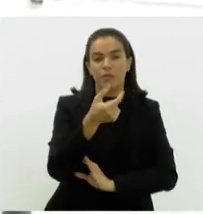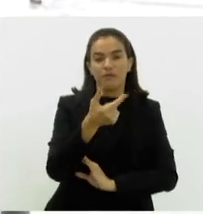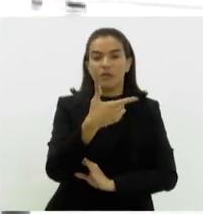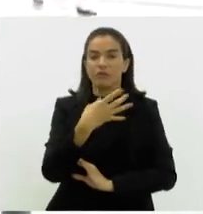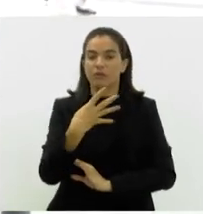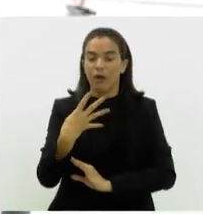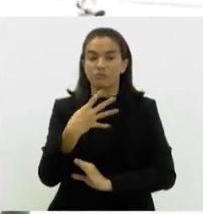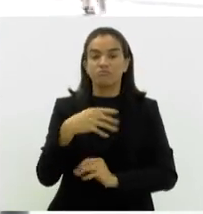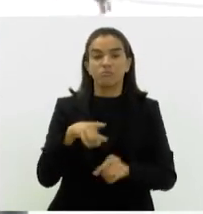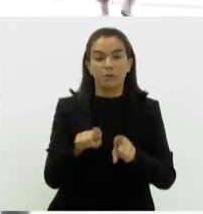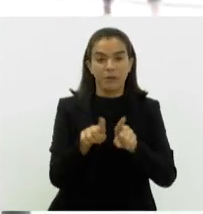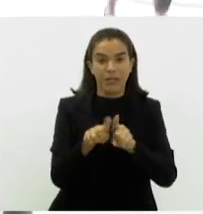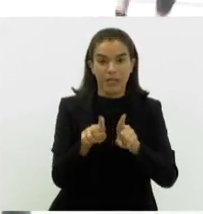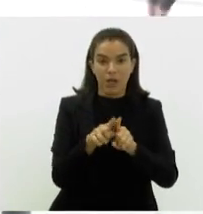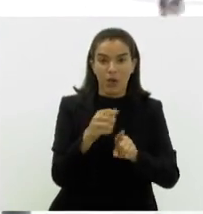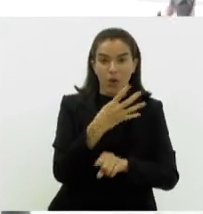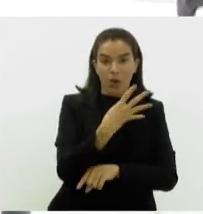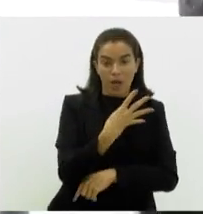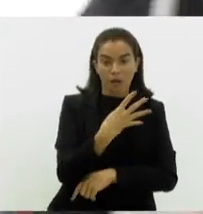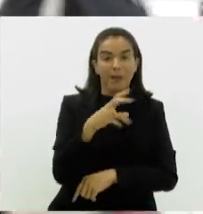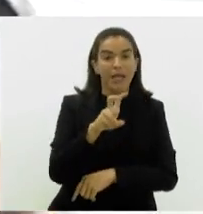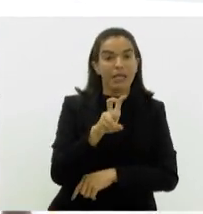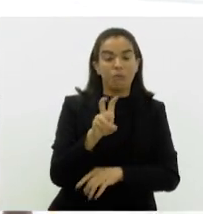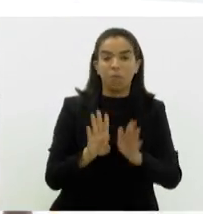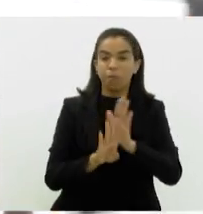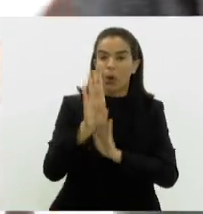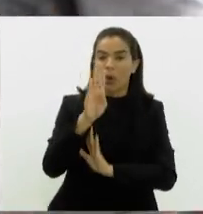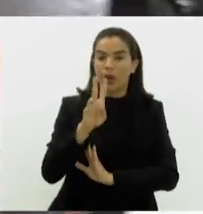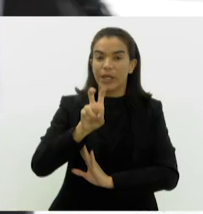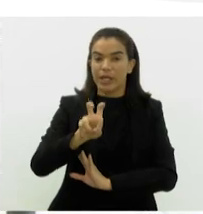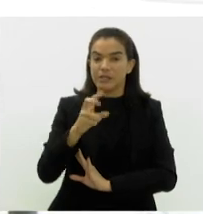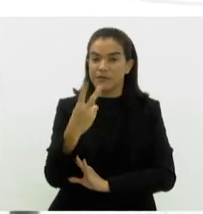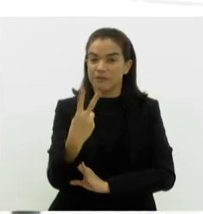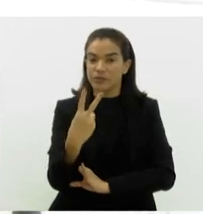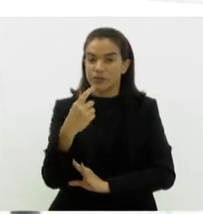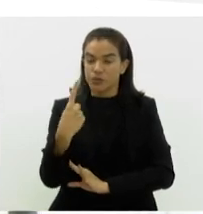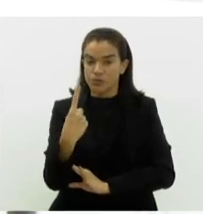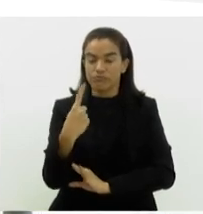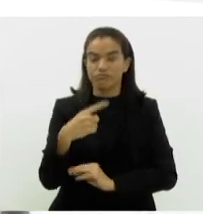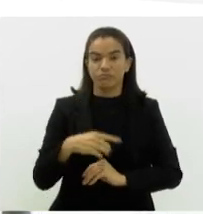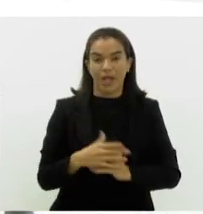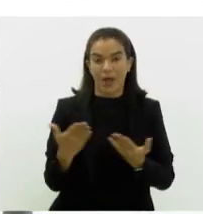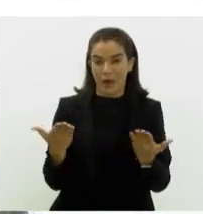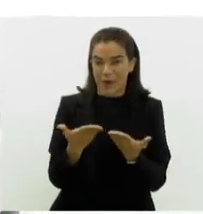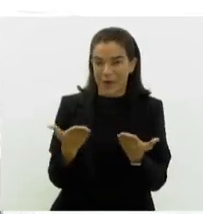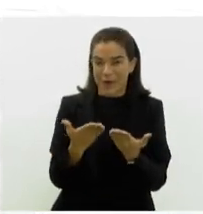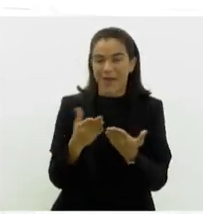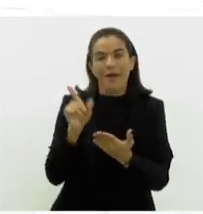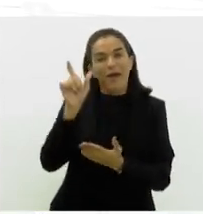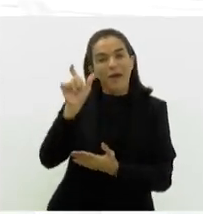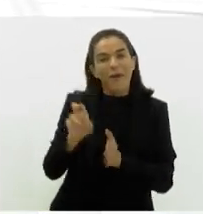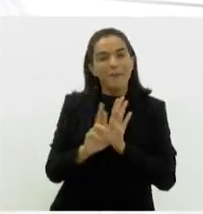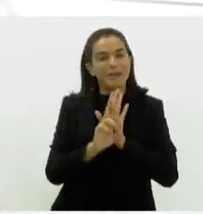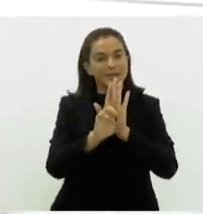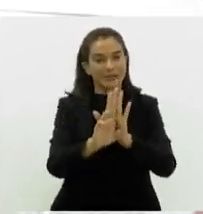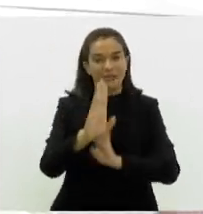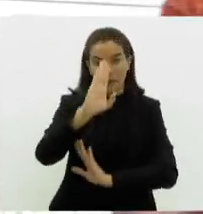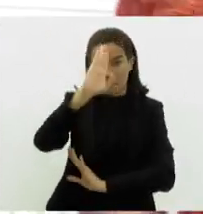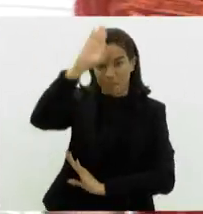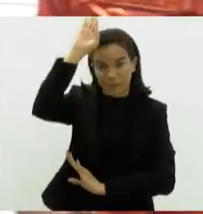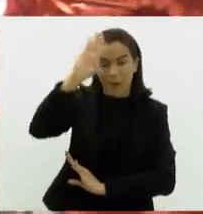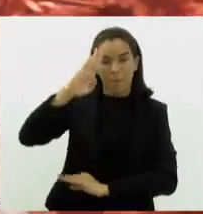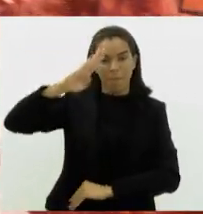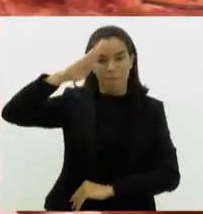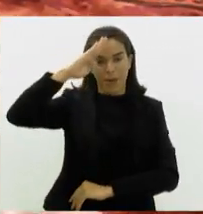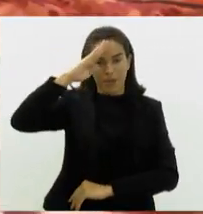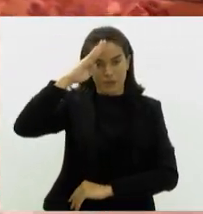458 acidentes para 521. Quem conversa agora com a gente essa manhã é o porta-voz do Corpo de Bombeiros, Major